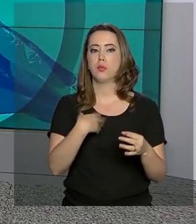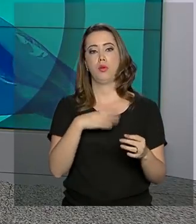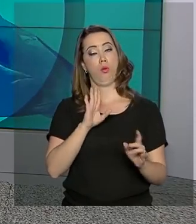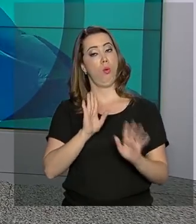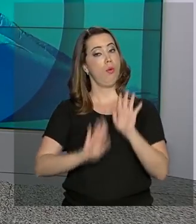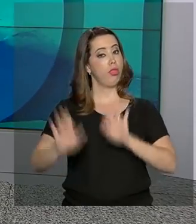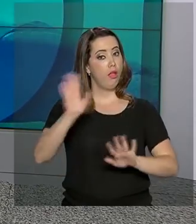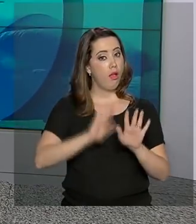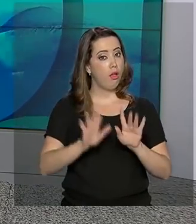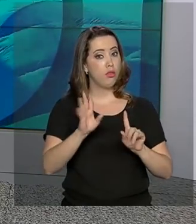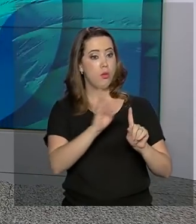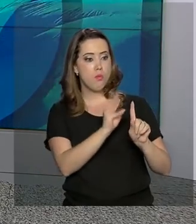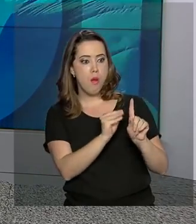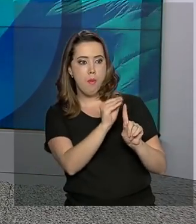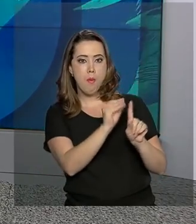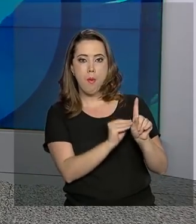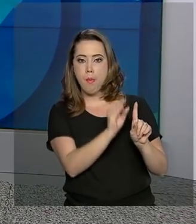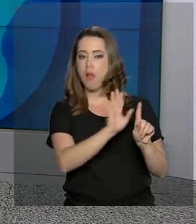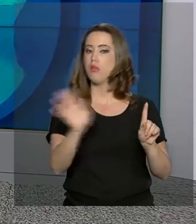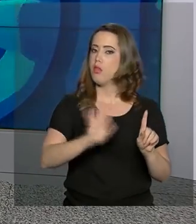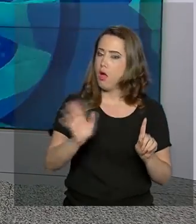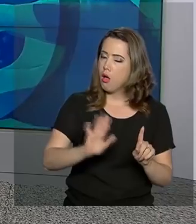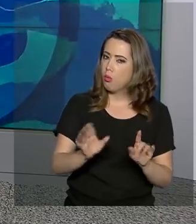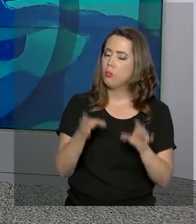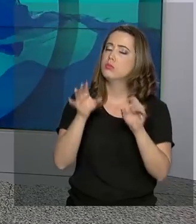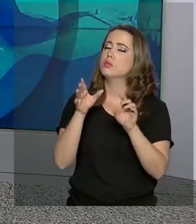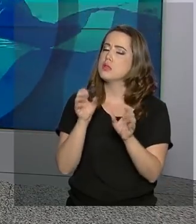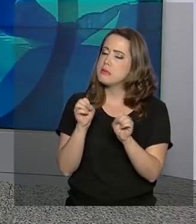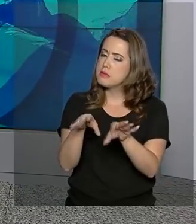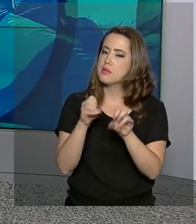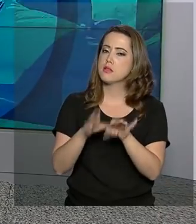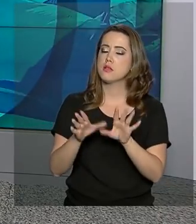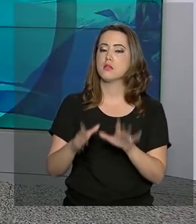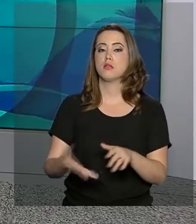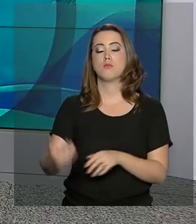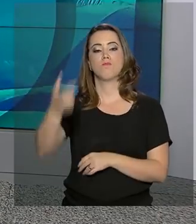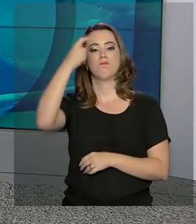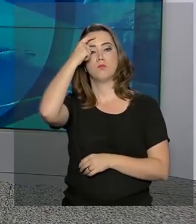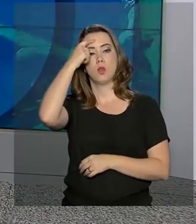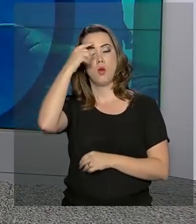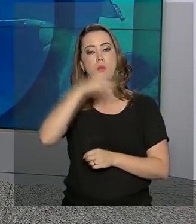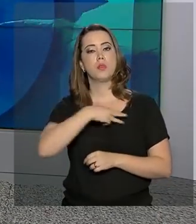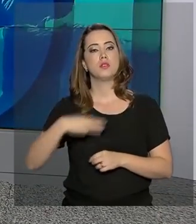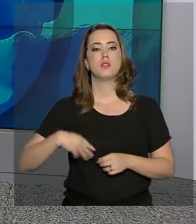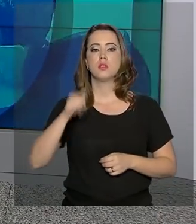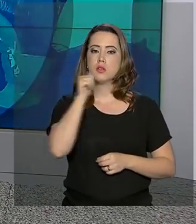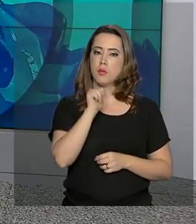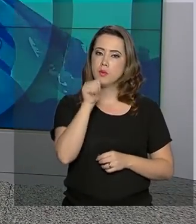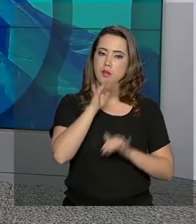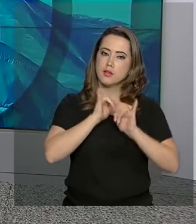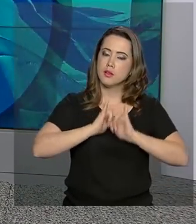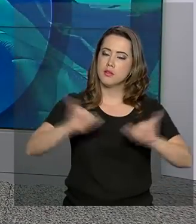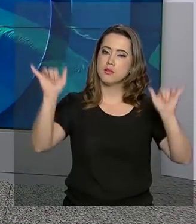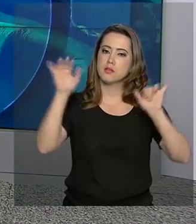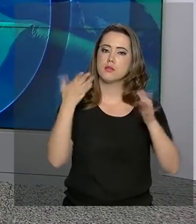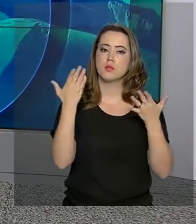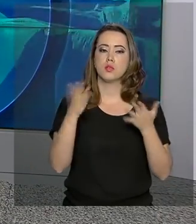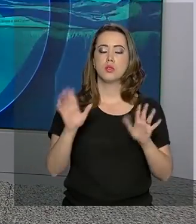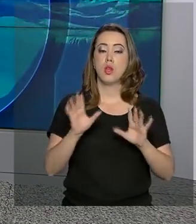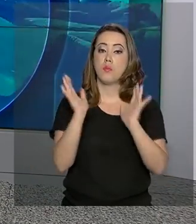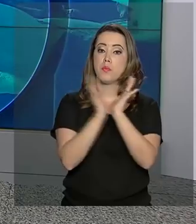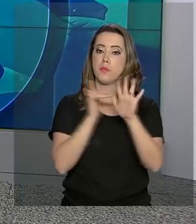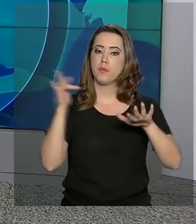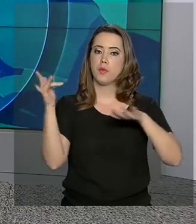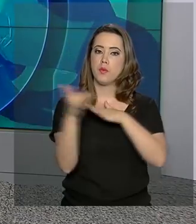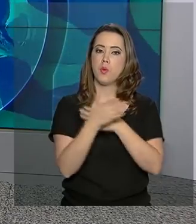assédio. De olho na conscientização, o Ministério da Mulher, Família e Direitos Humanos está lançando a campanha em redes